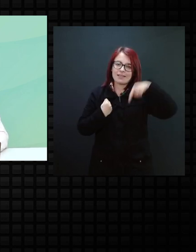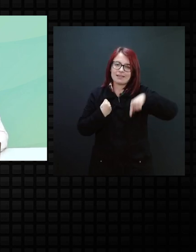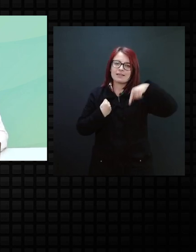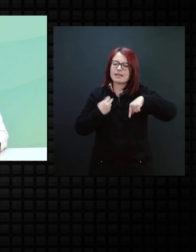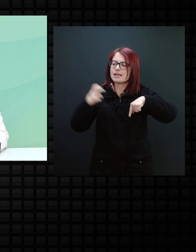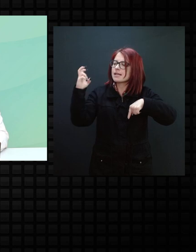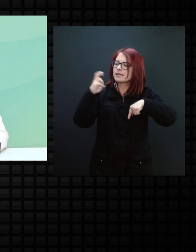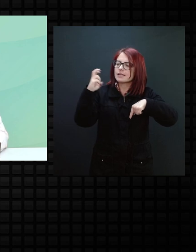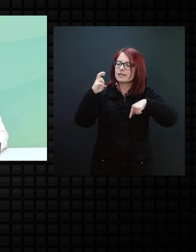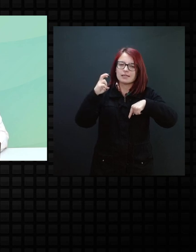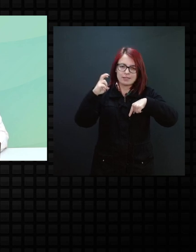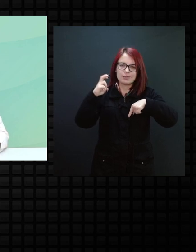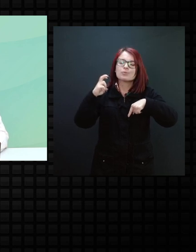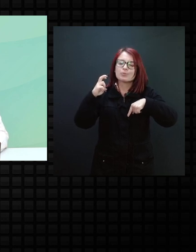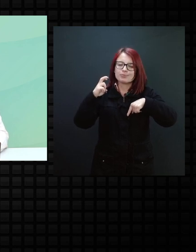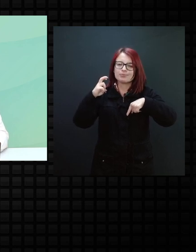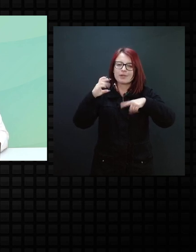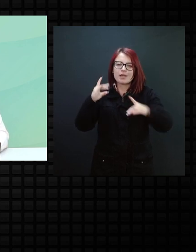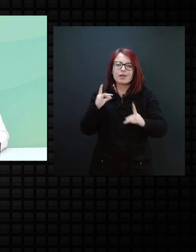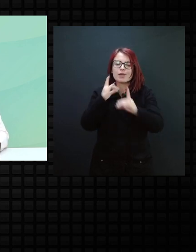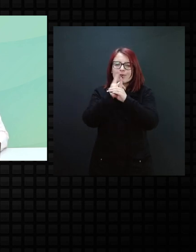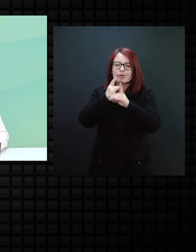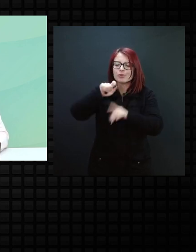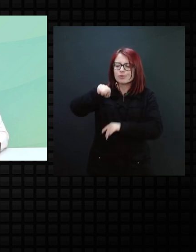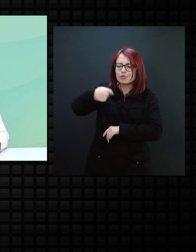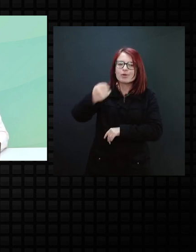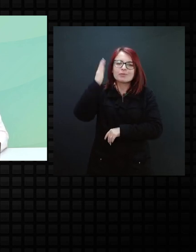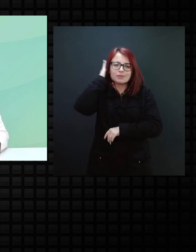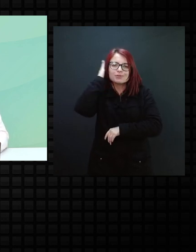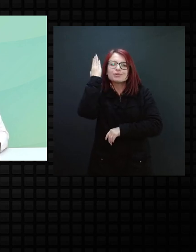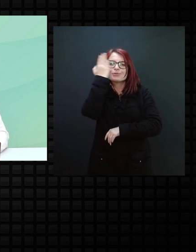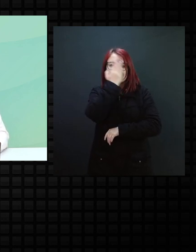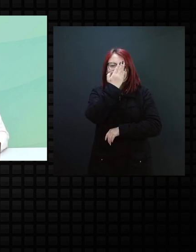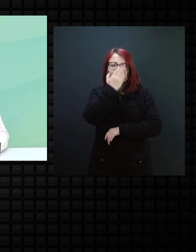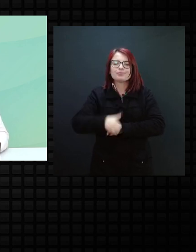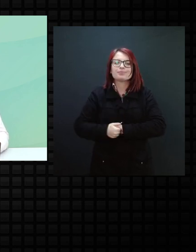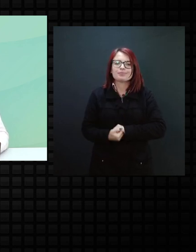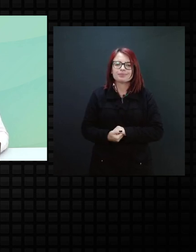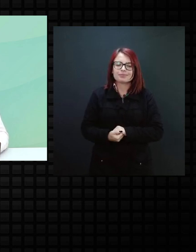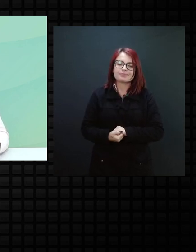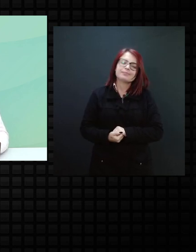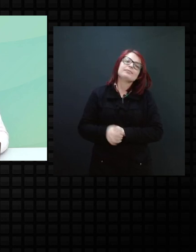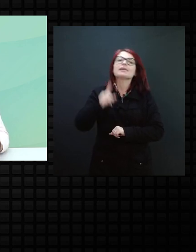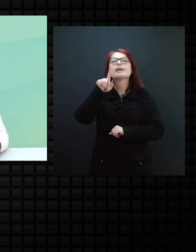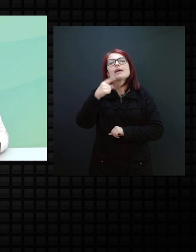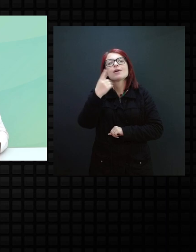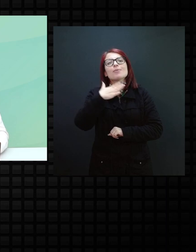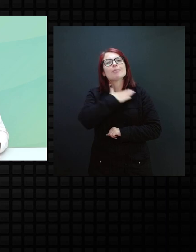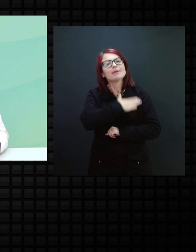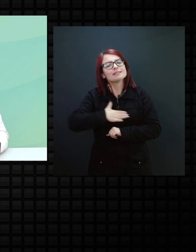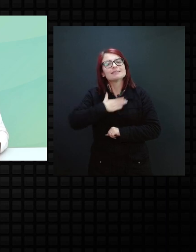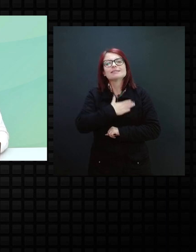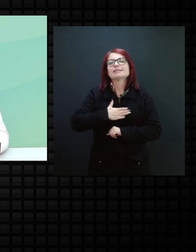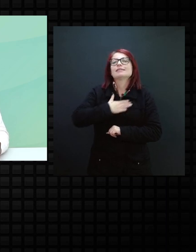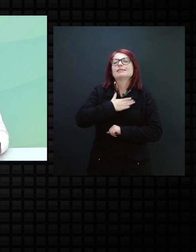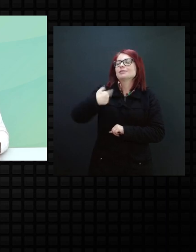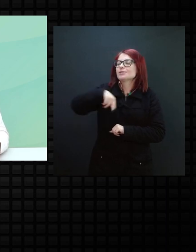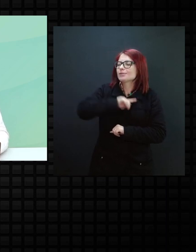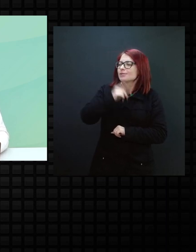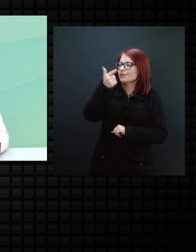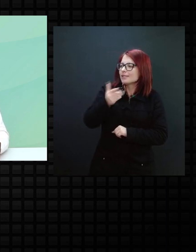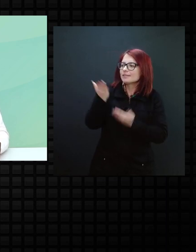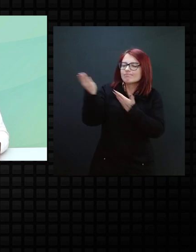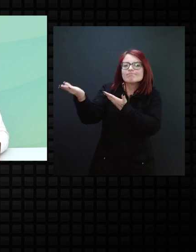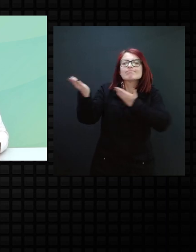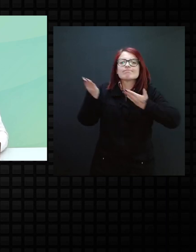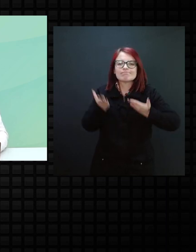webinário sobre a surdocegueira. É um prazer termos você de novo para trabalhar